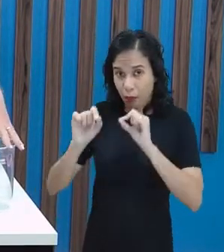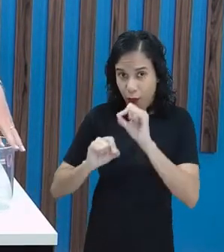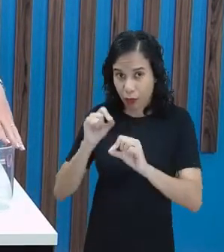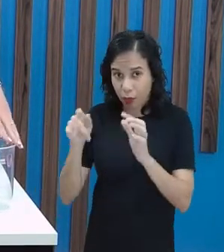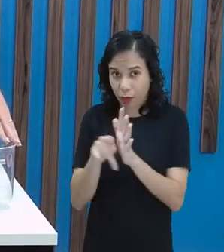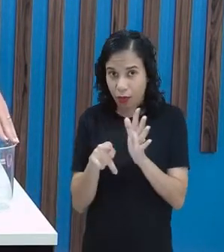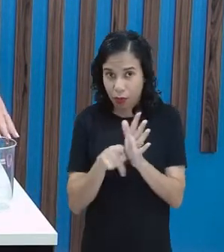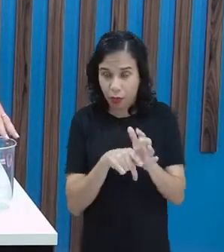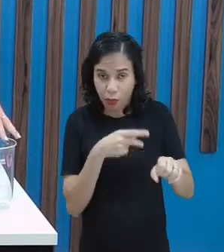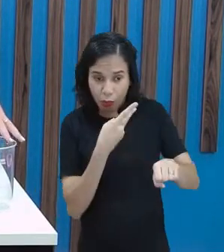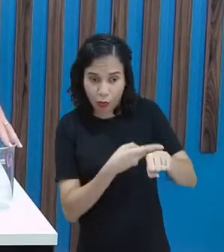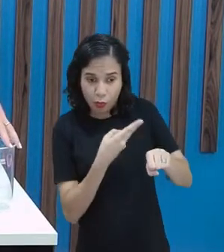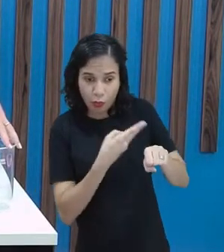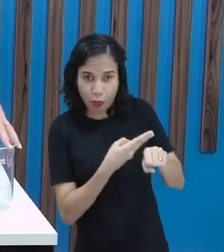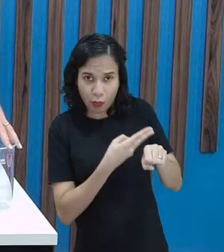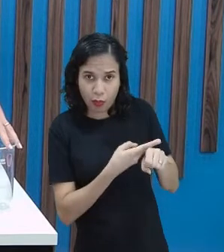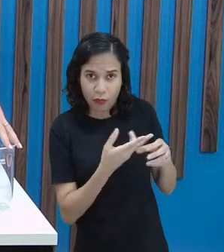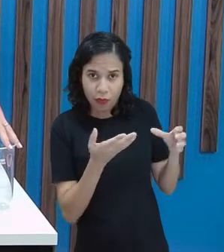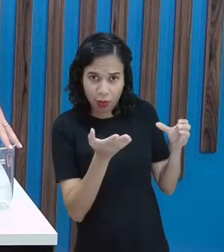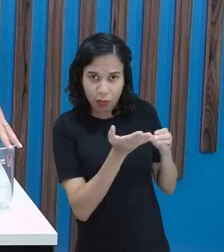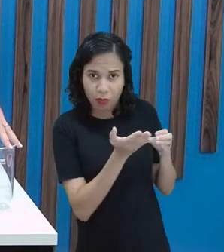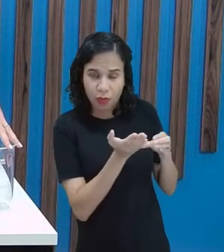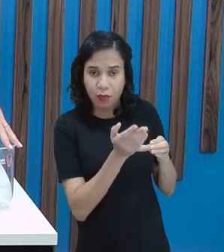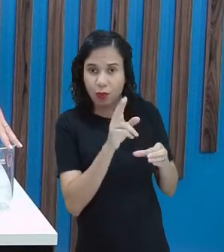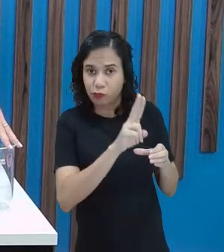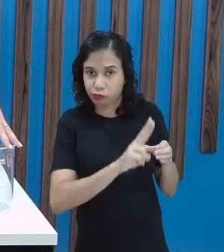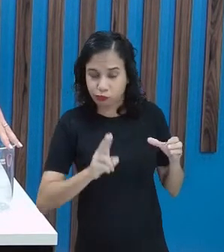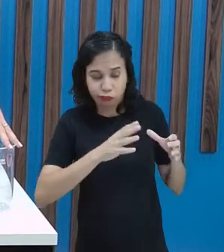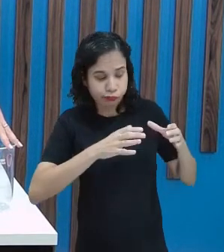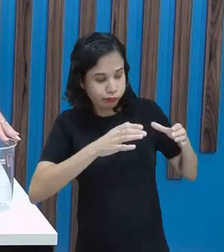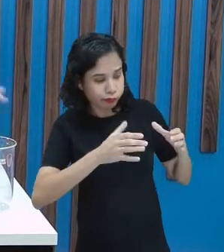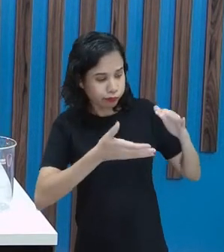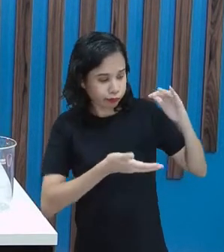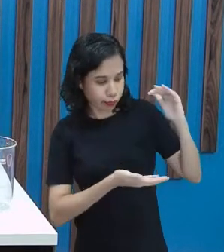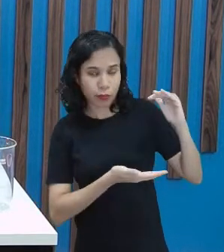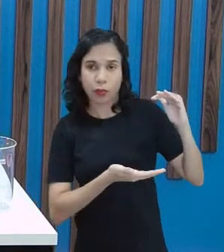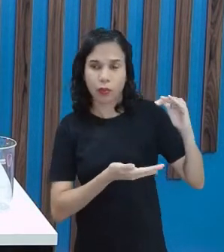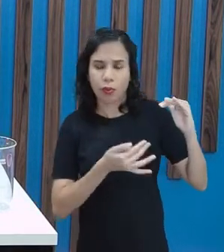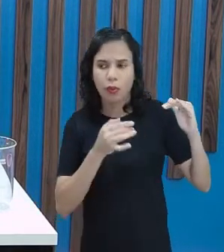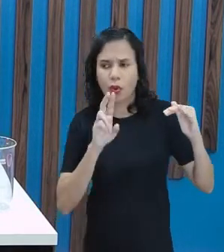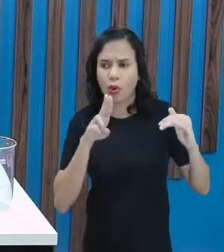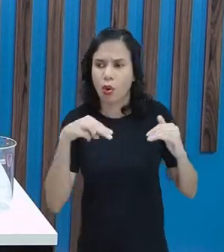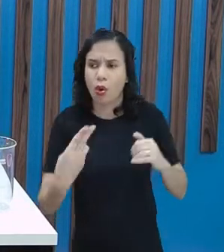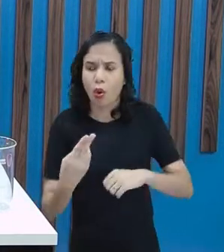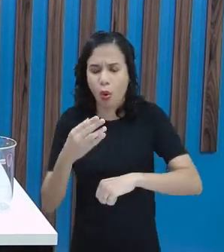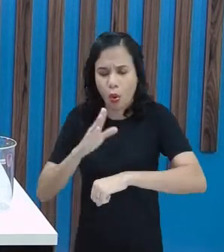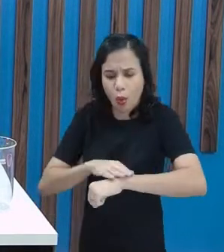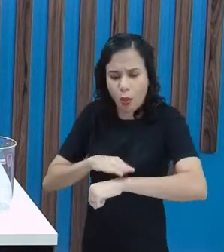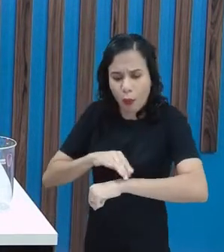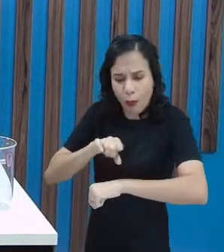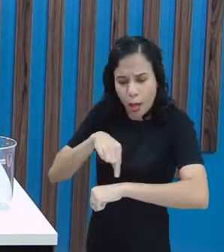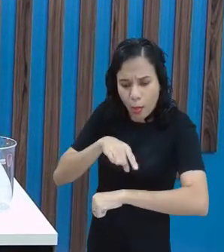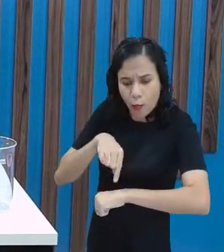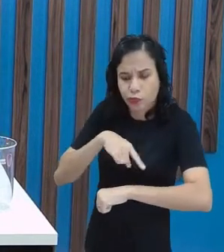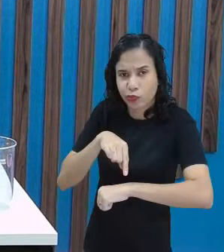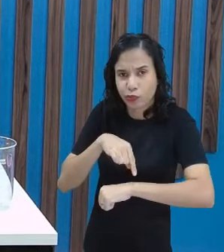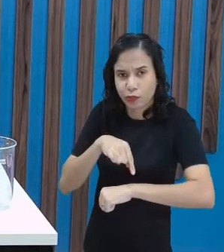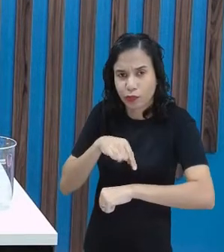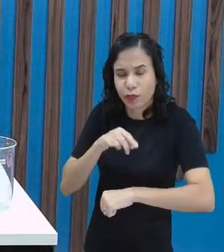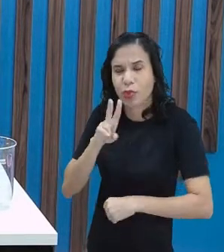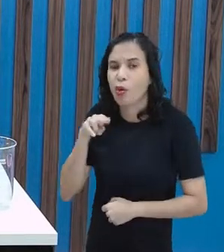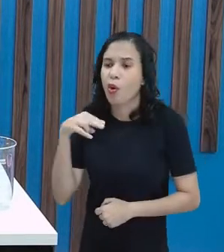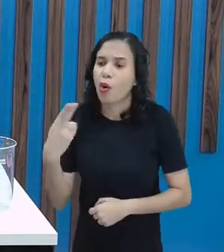esse vidro, né? Com a quantidade de líquido que tem aqui, que eu vou medir a mesa? Será que é com o relógio que eu vou medir a mesa?